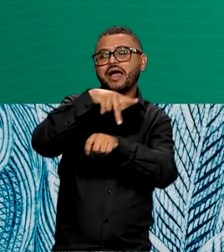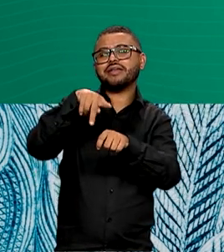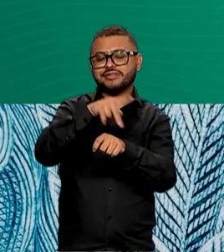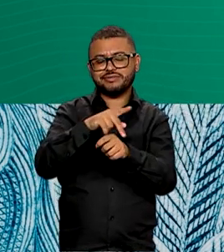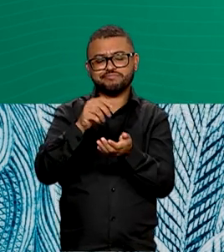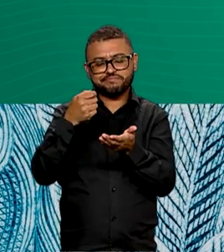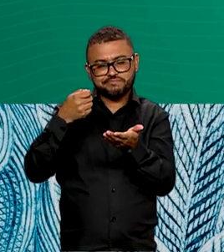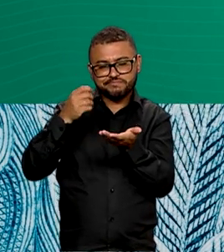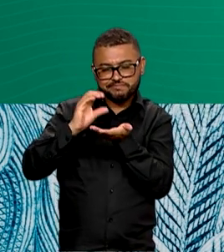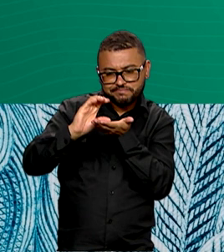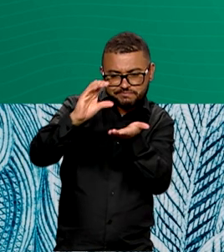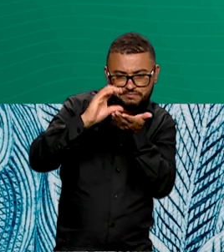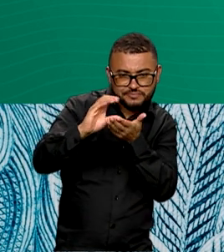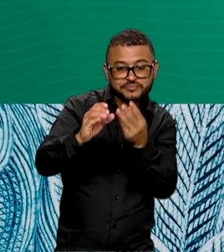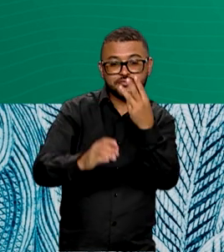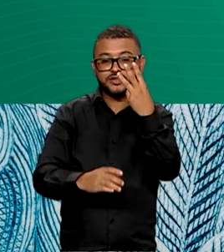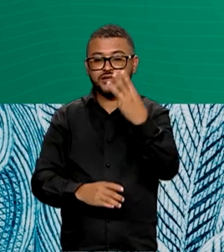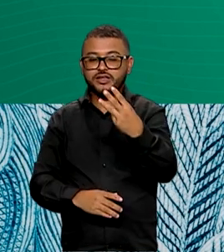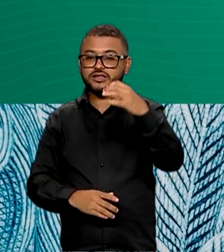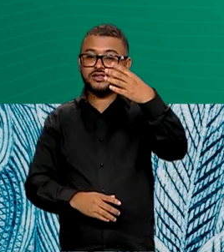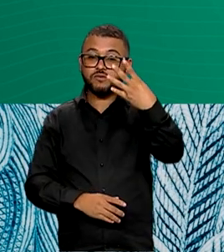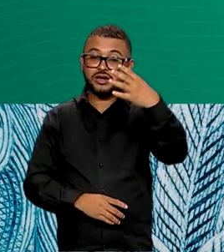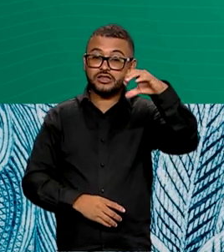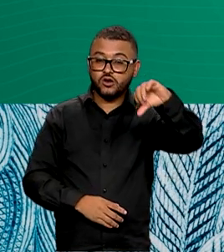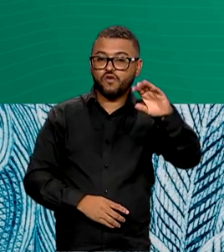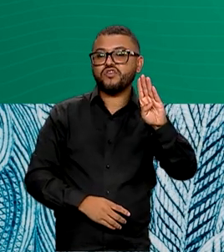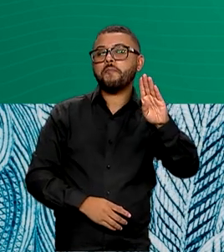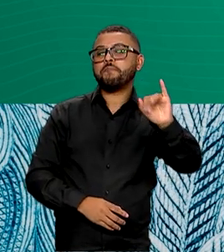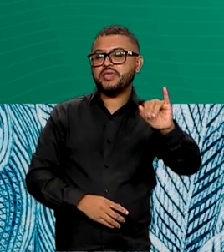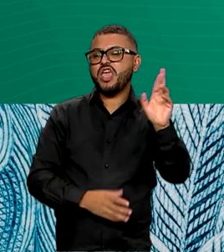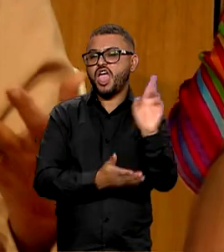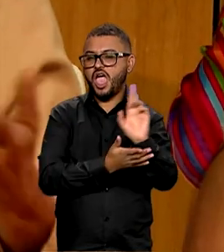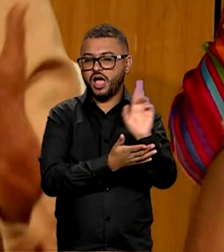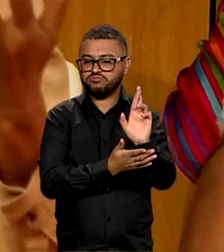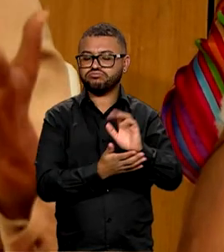receber investimentos de R$ 349 bilhões.